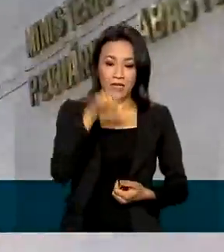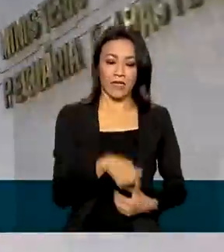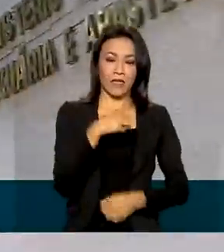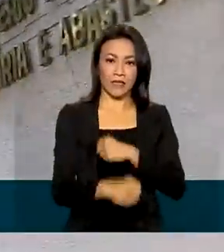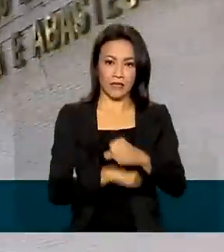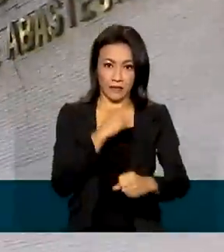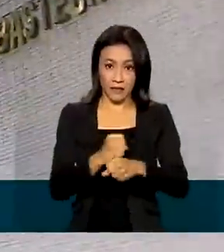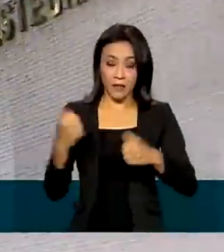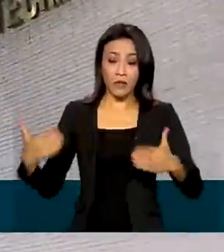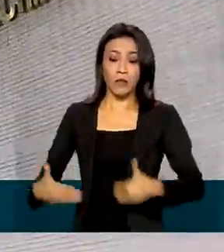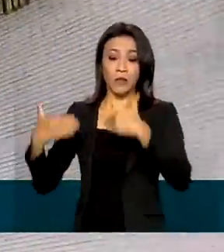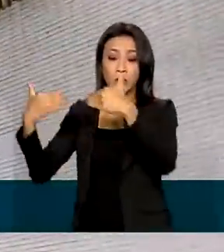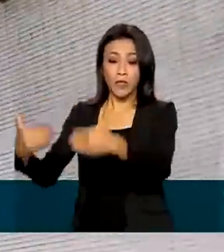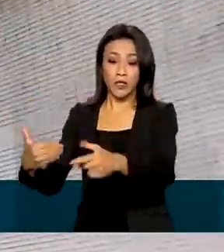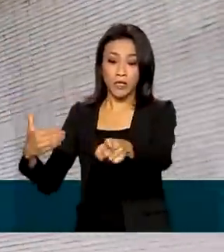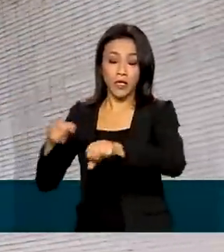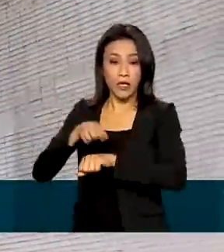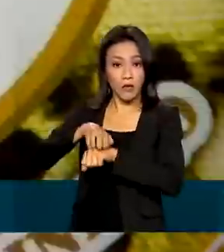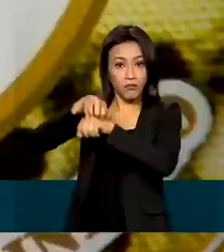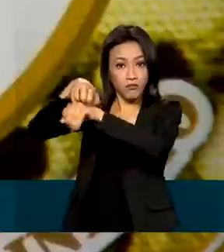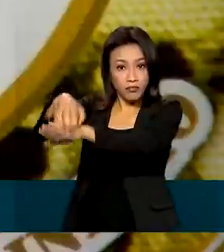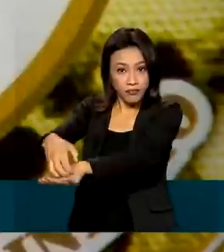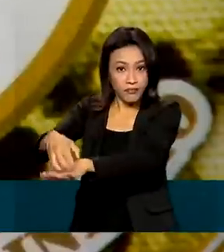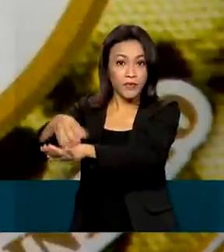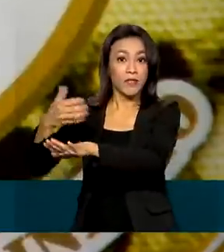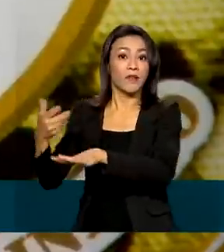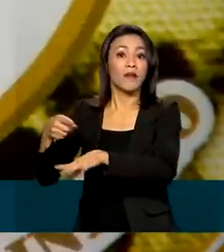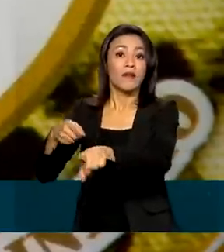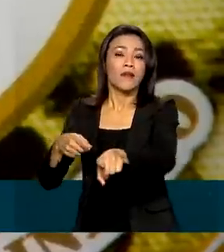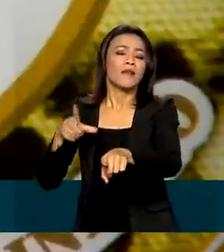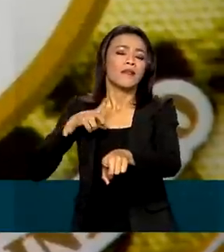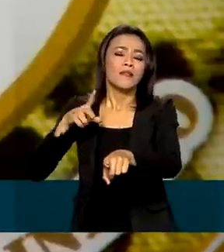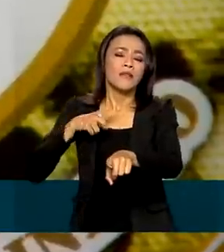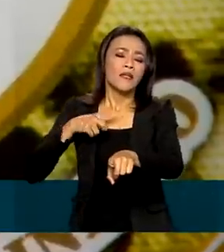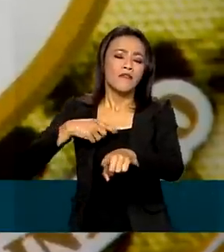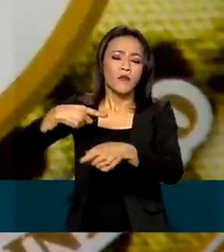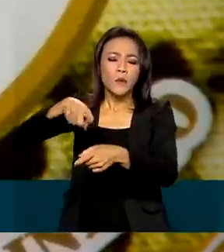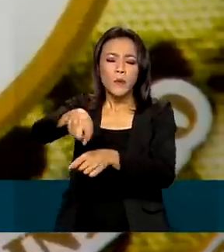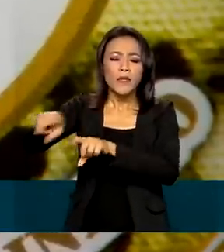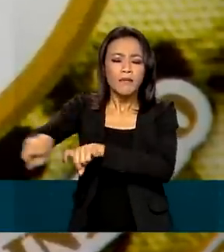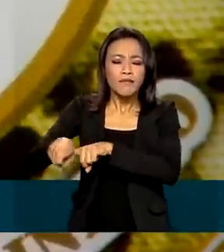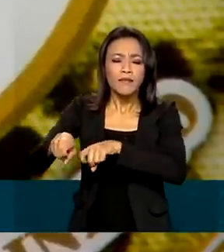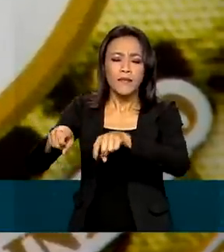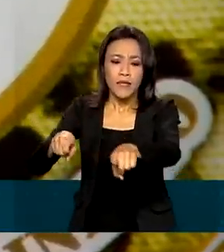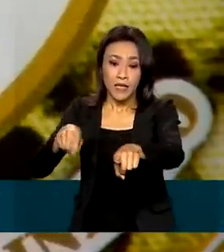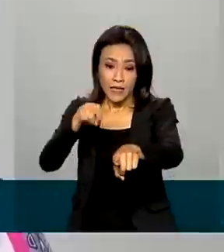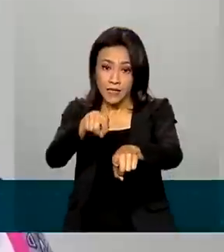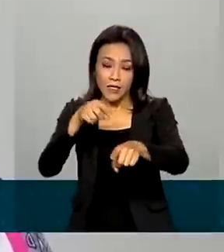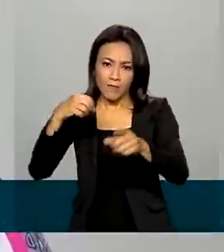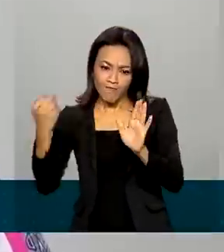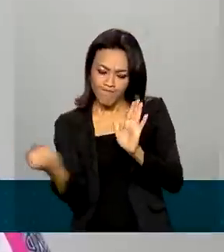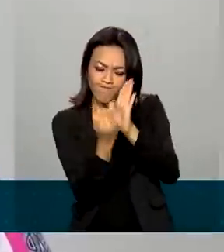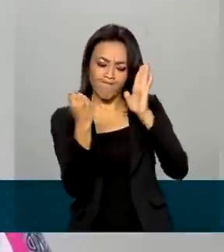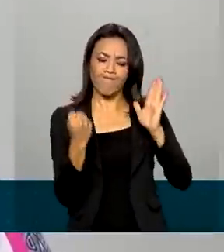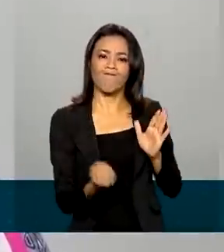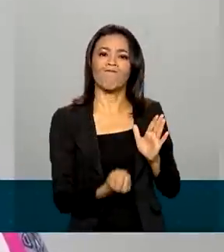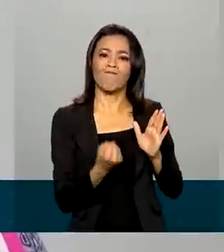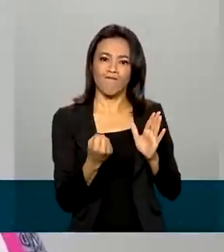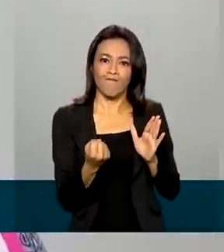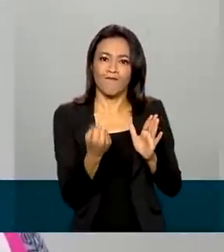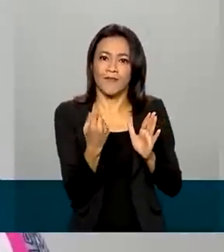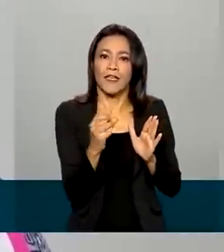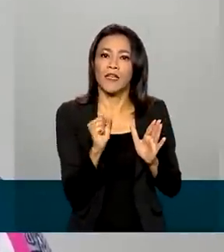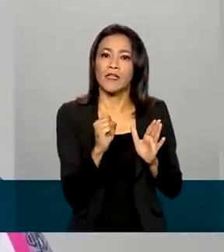Ministério da Agricultura, Pecuária e Abastecimento regulamentou o selo arte e o selo queijo artesanal. A regulamentação